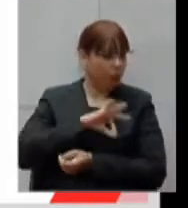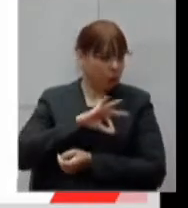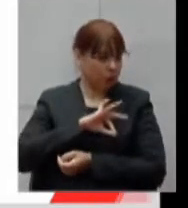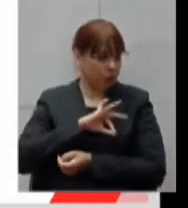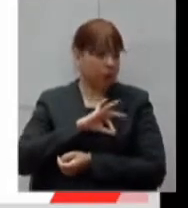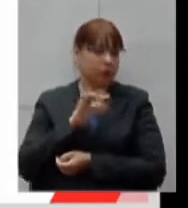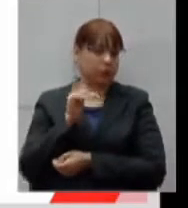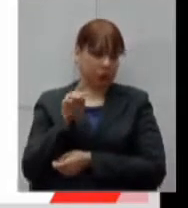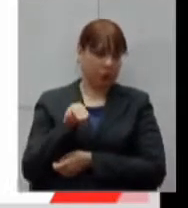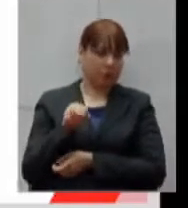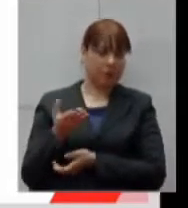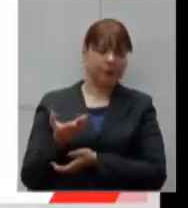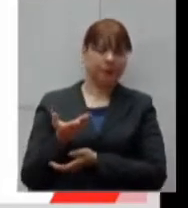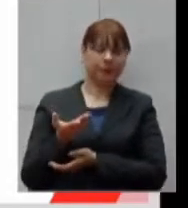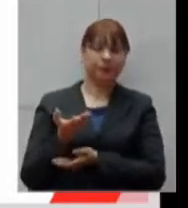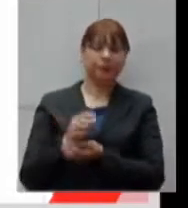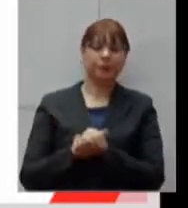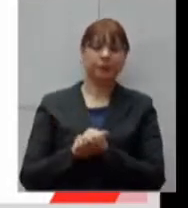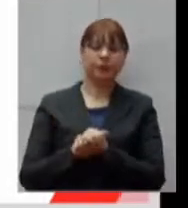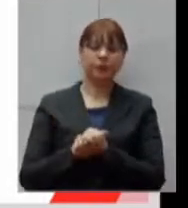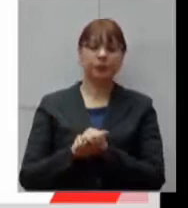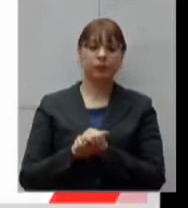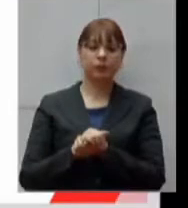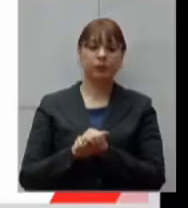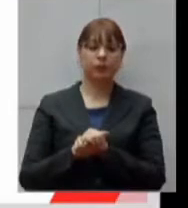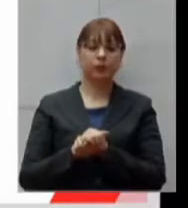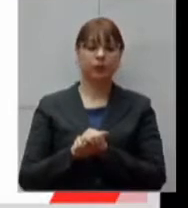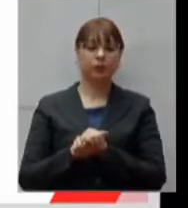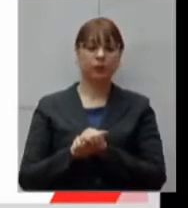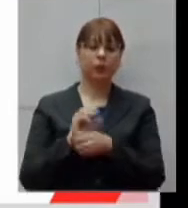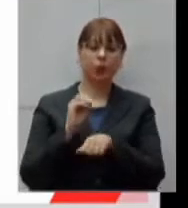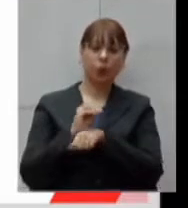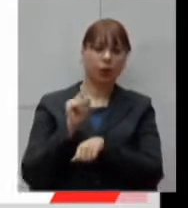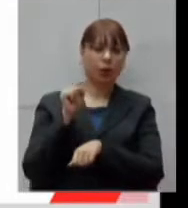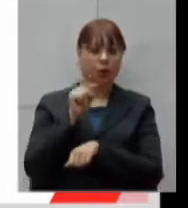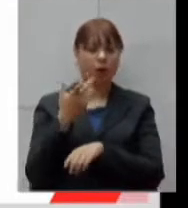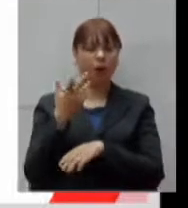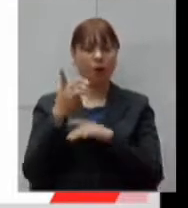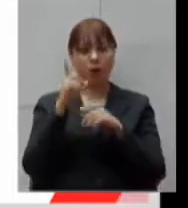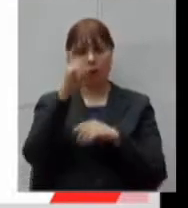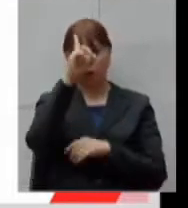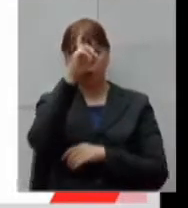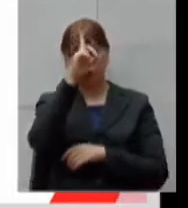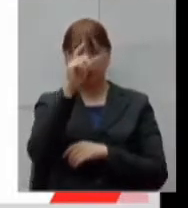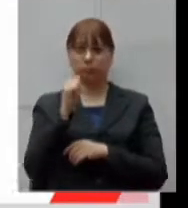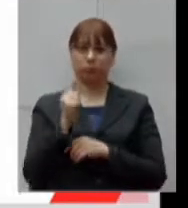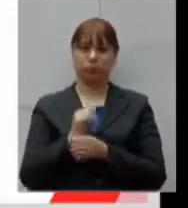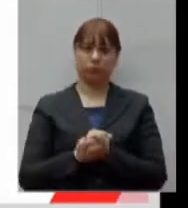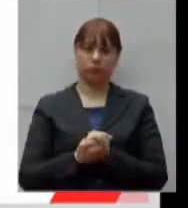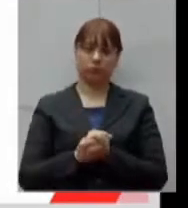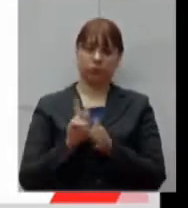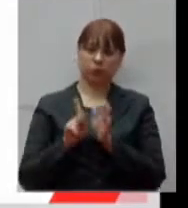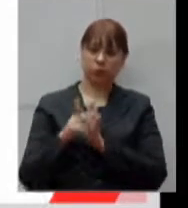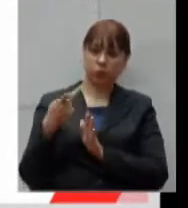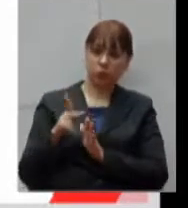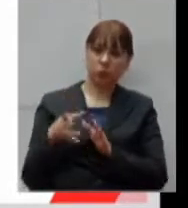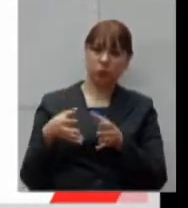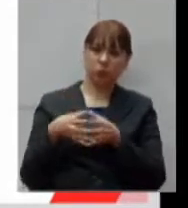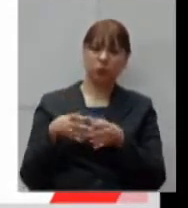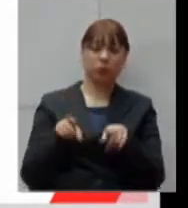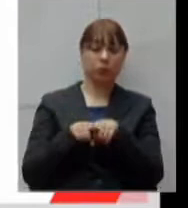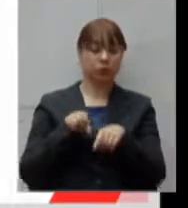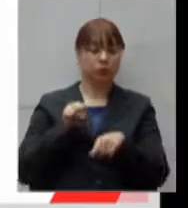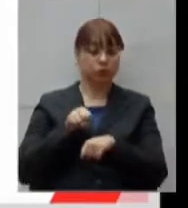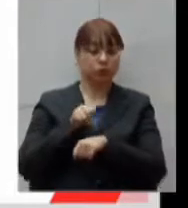o hospital de campanha com pessoas próprias e contratasse